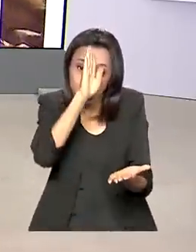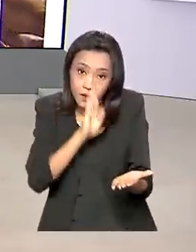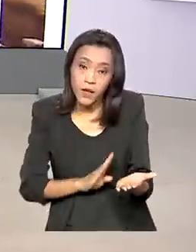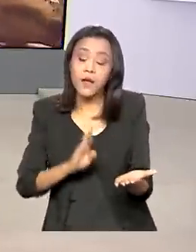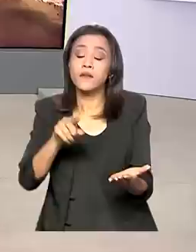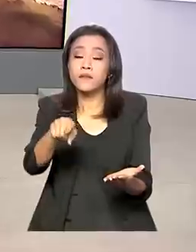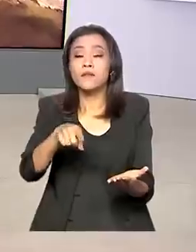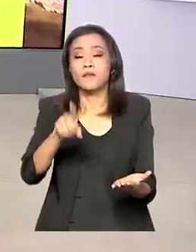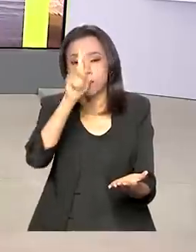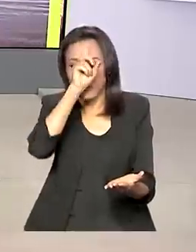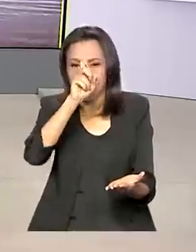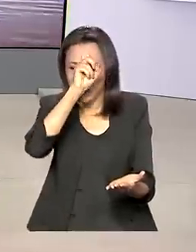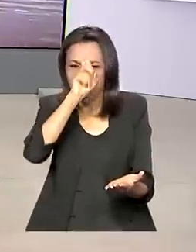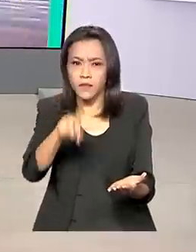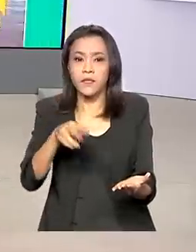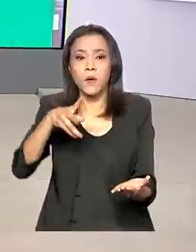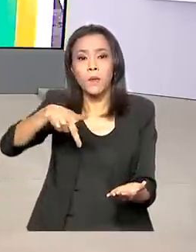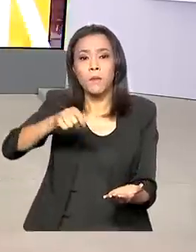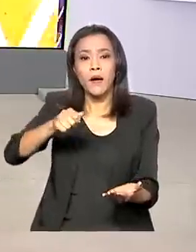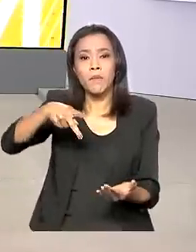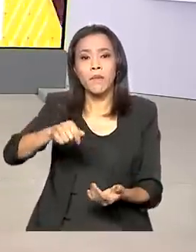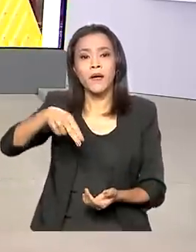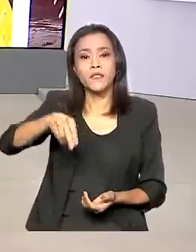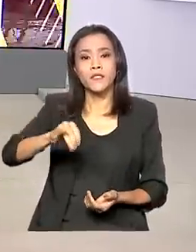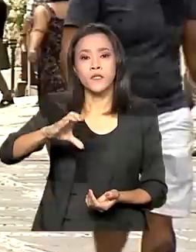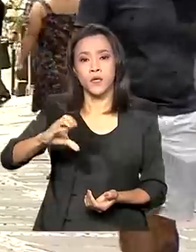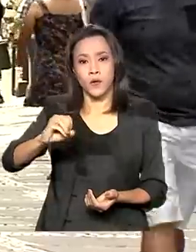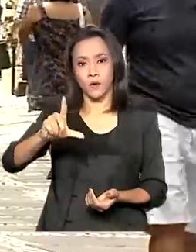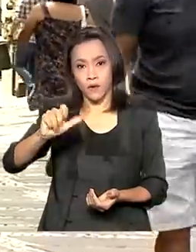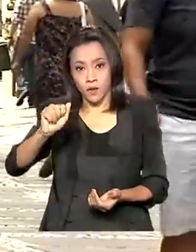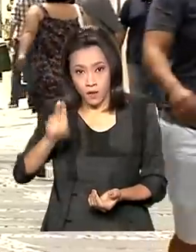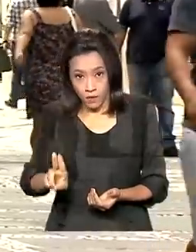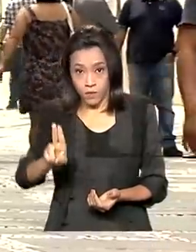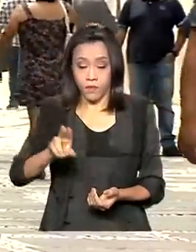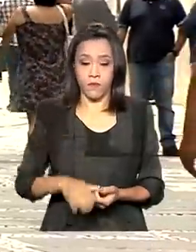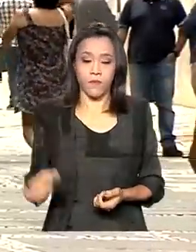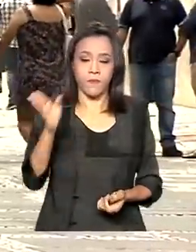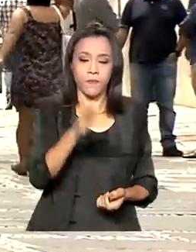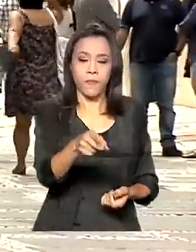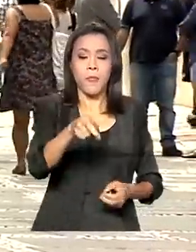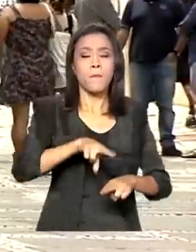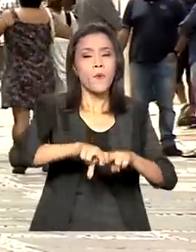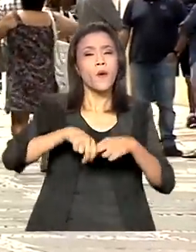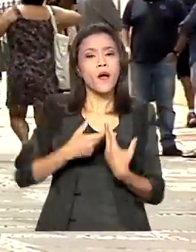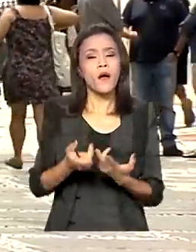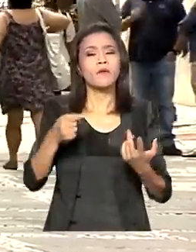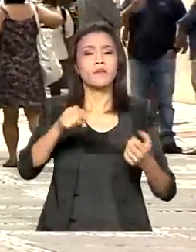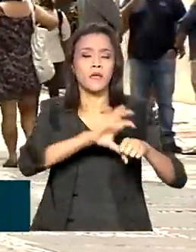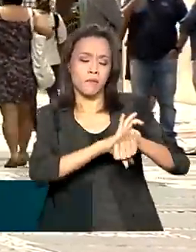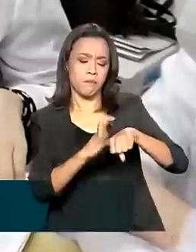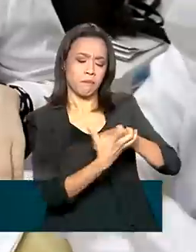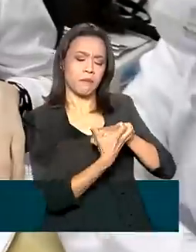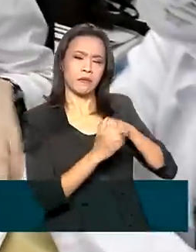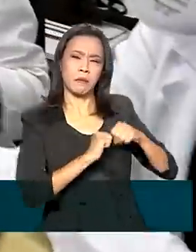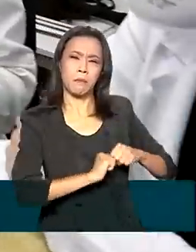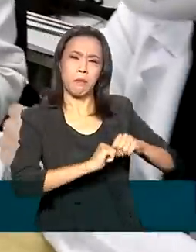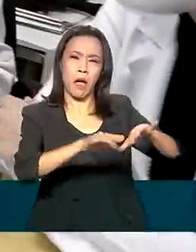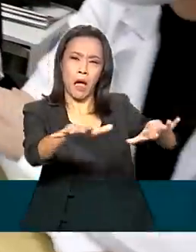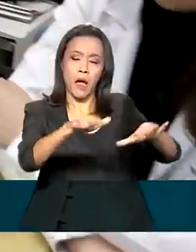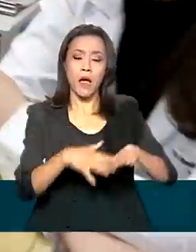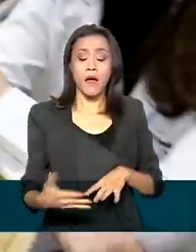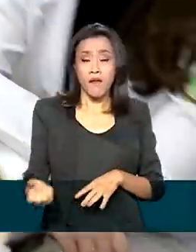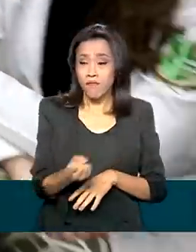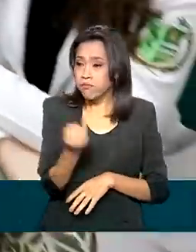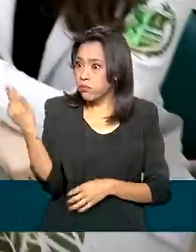Papa Nicolau, para diagnóstico e tratamento. Por causa da pandemia, muitas mulheres deixaram de